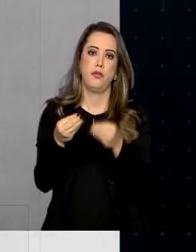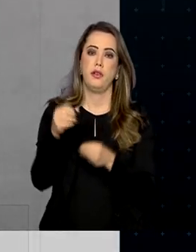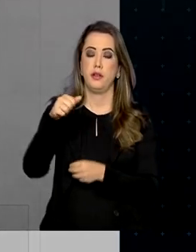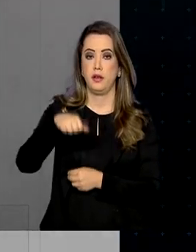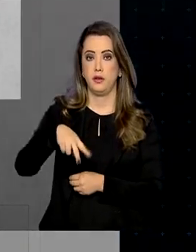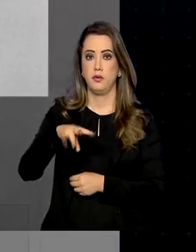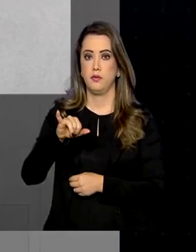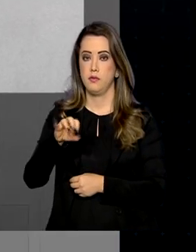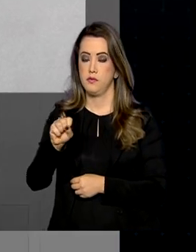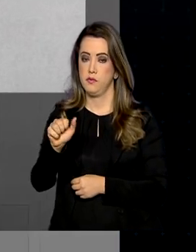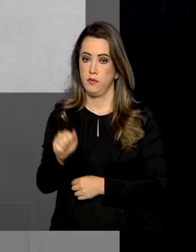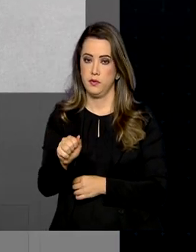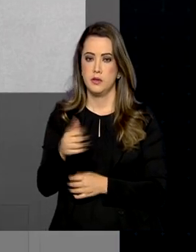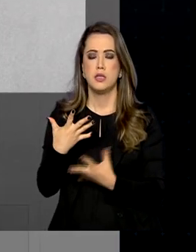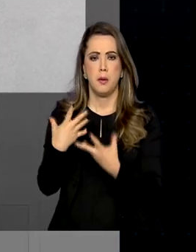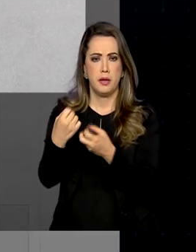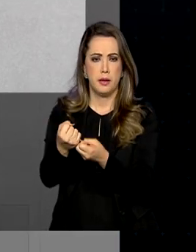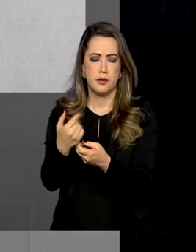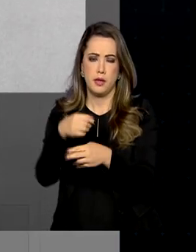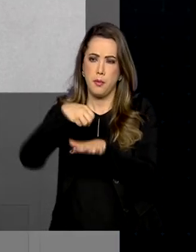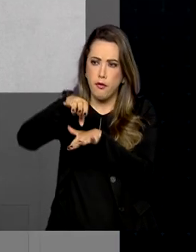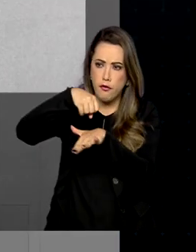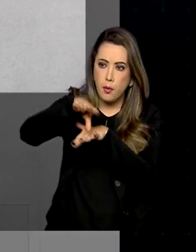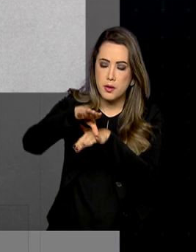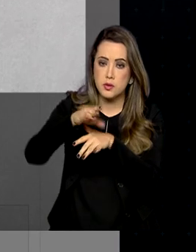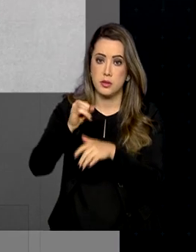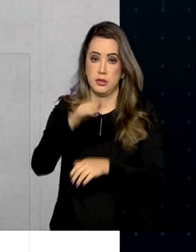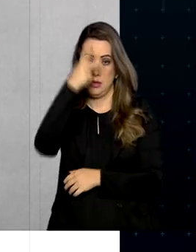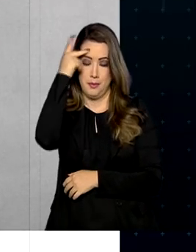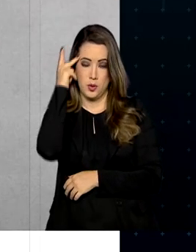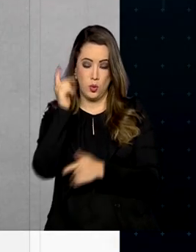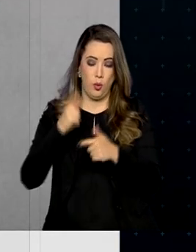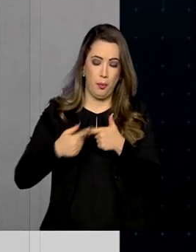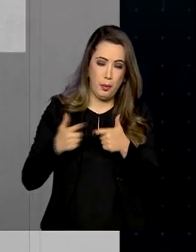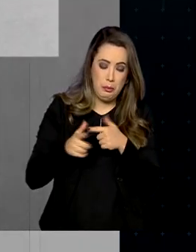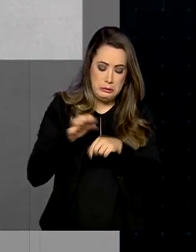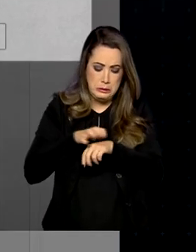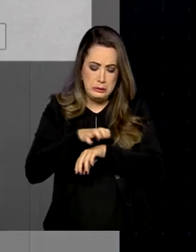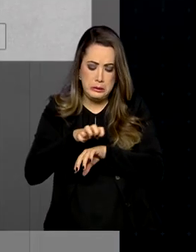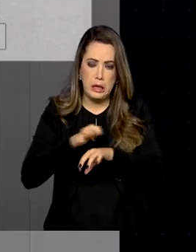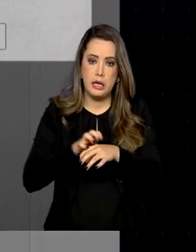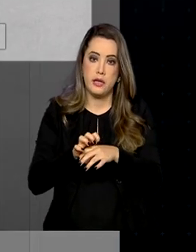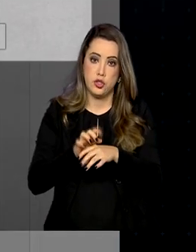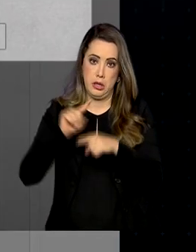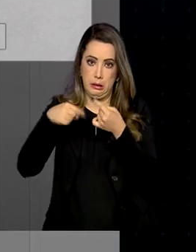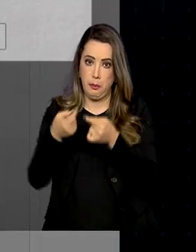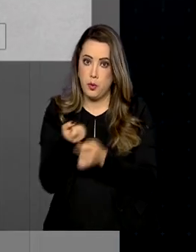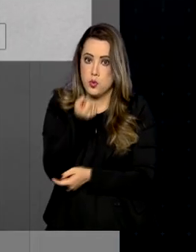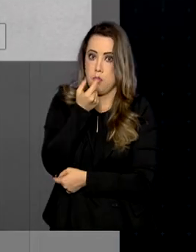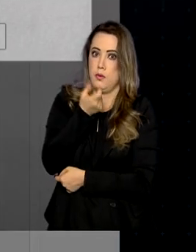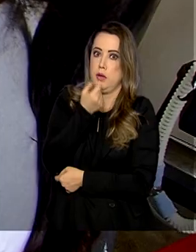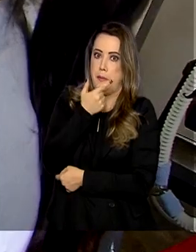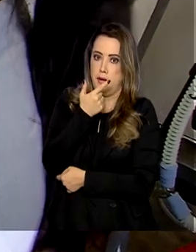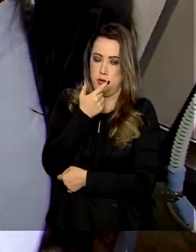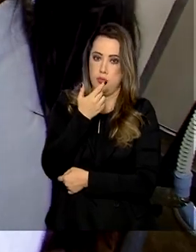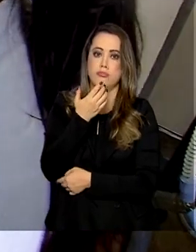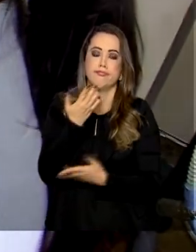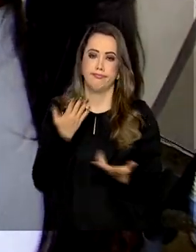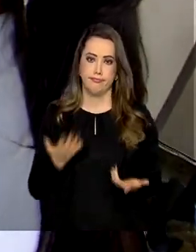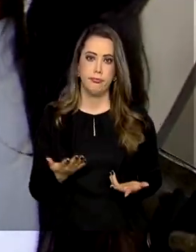Anvisa para receber notificações sobre reações adversas de um determinado medicamento ou vacina.